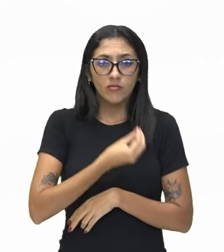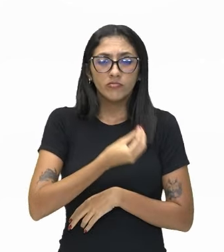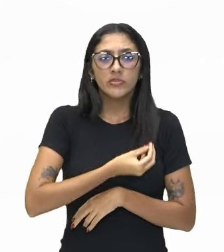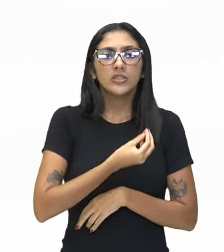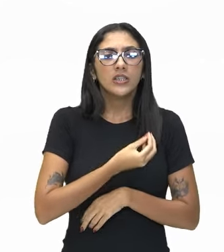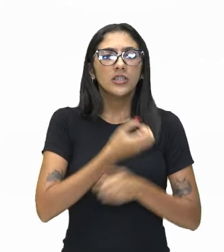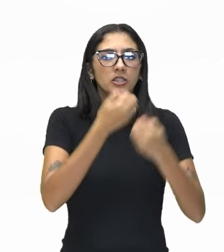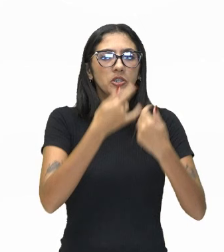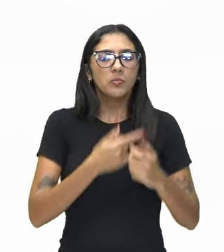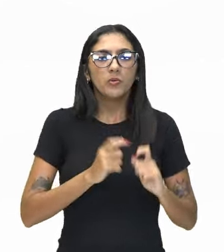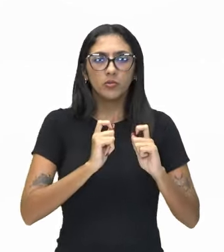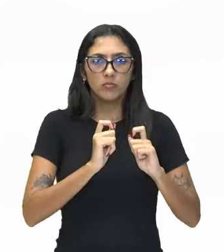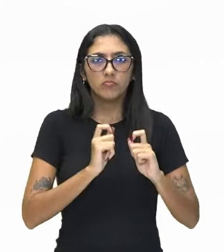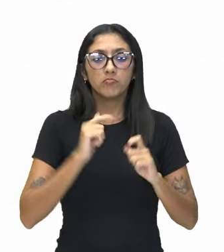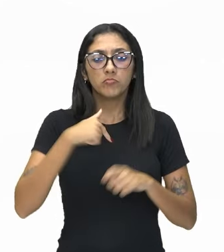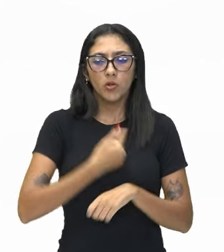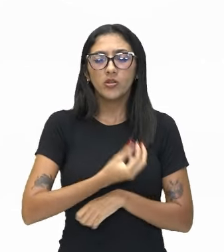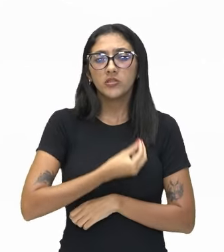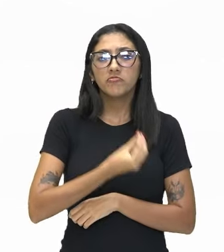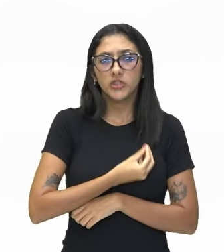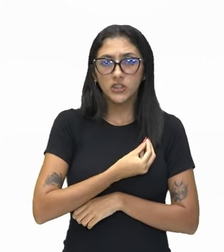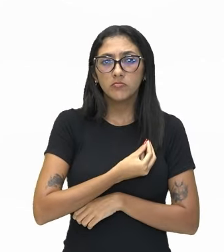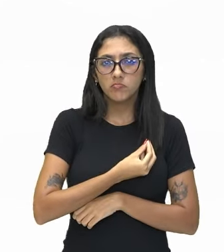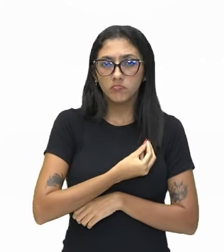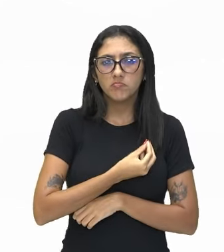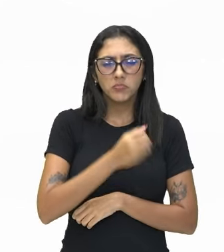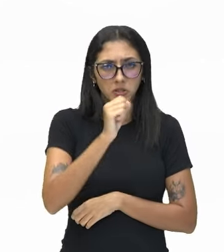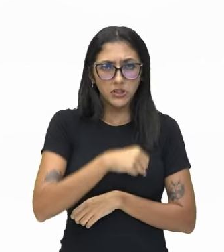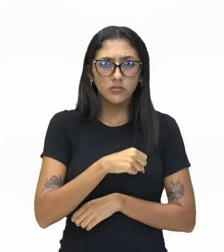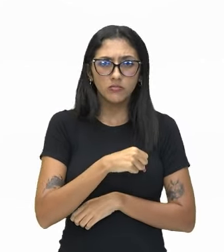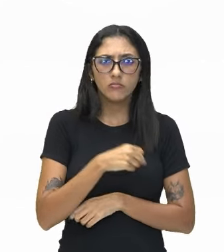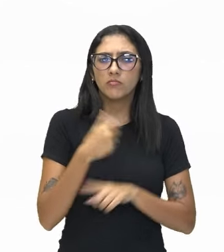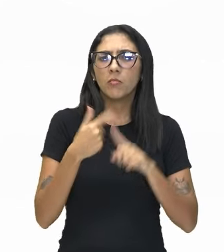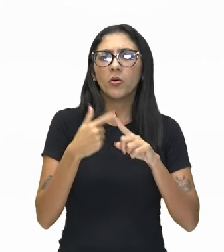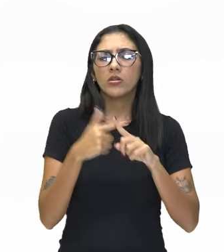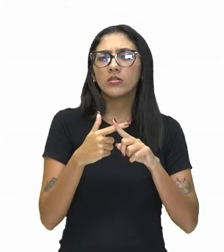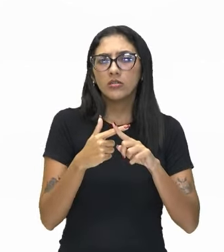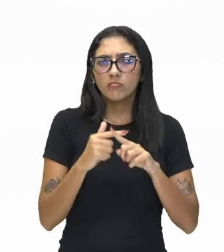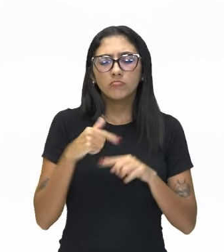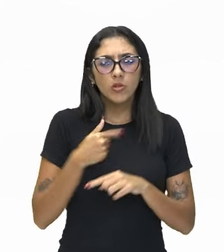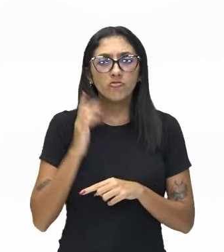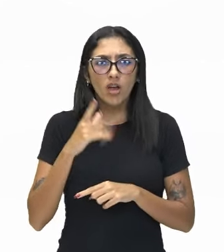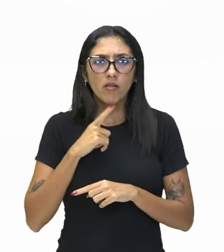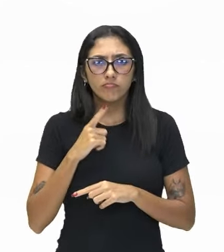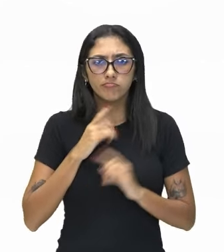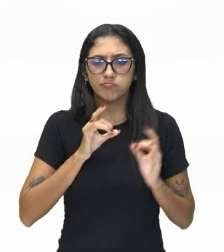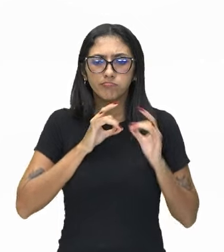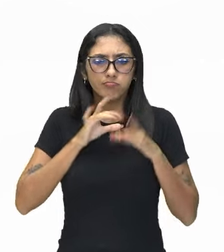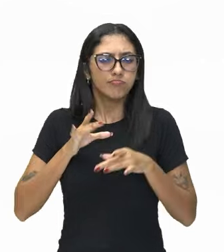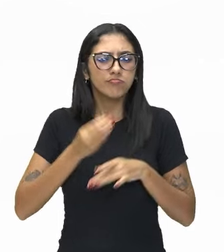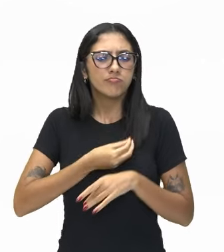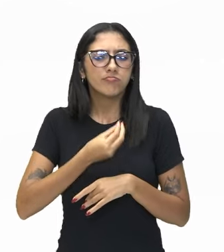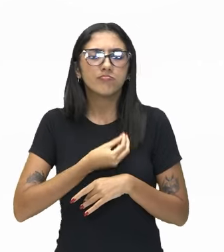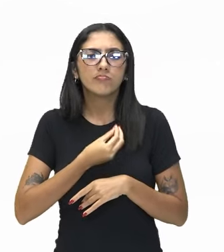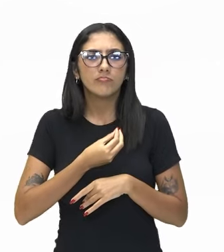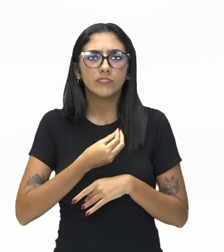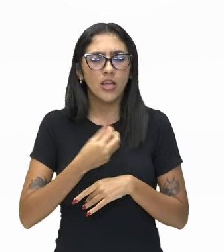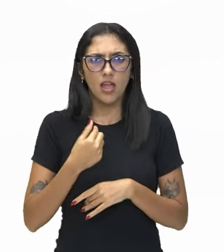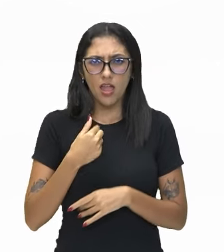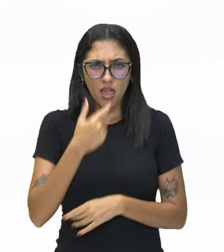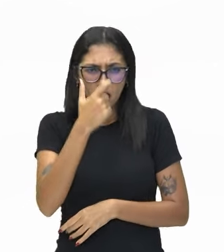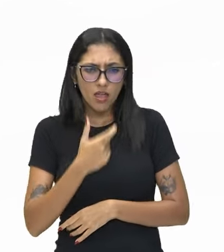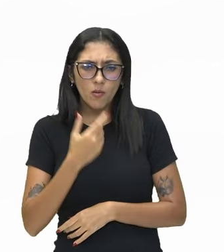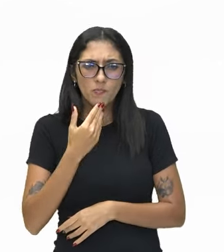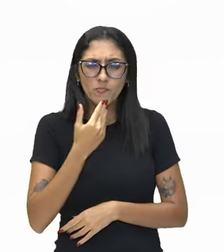existimos, porque nós fomos lançados a esse mundo. Eu não pedi para nascer.